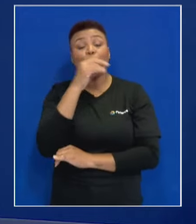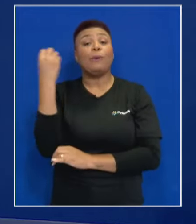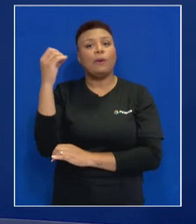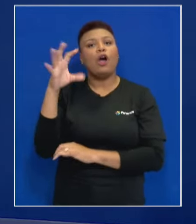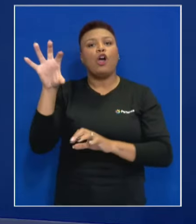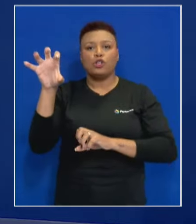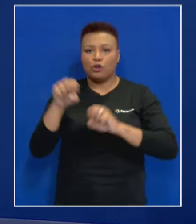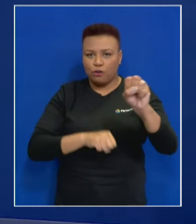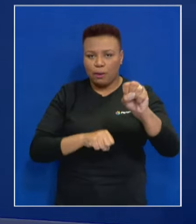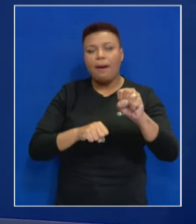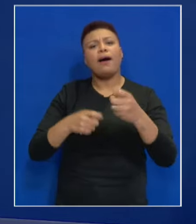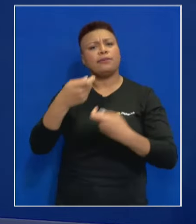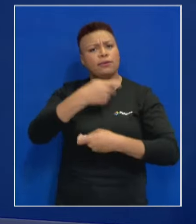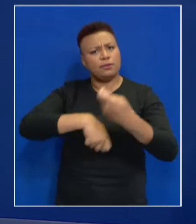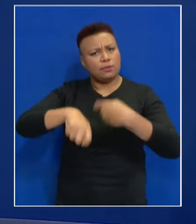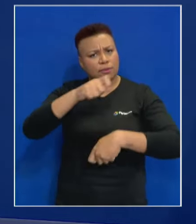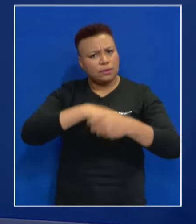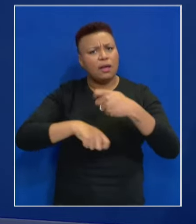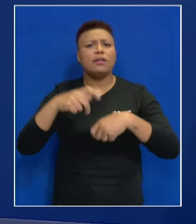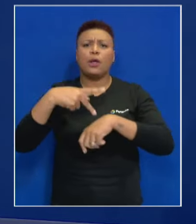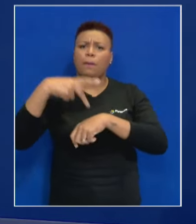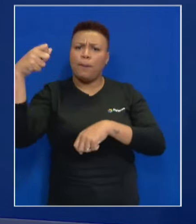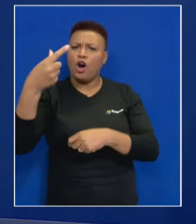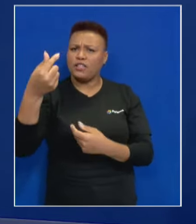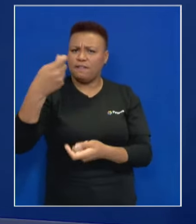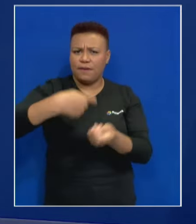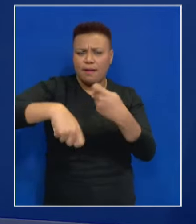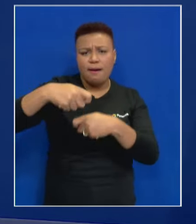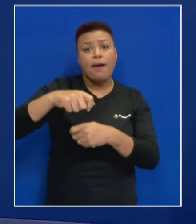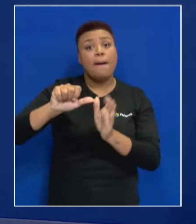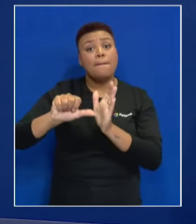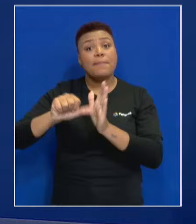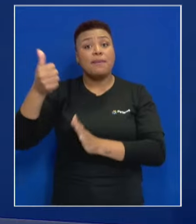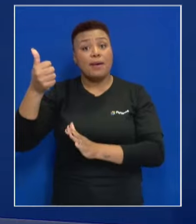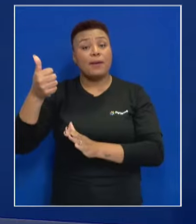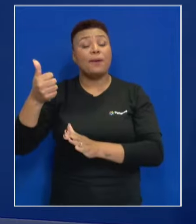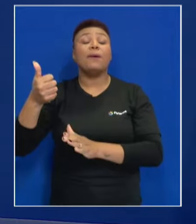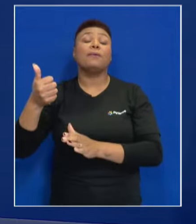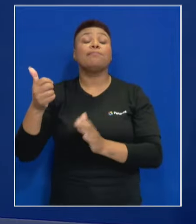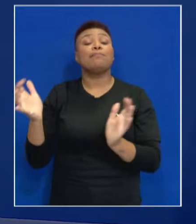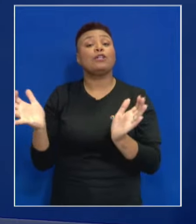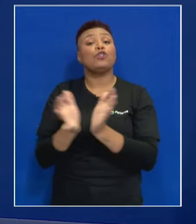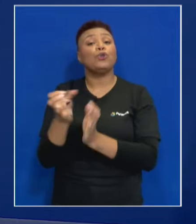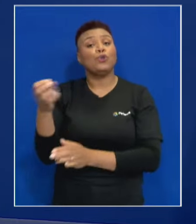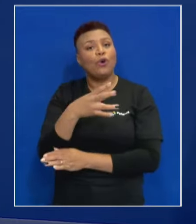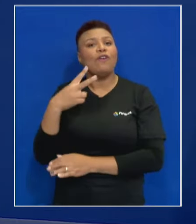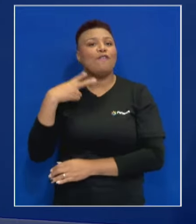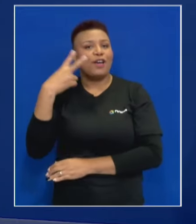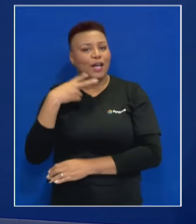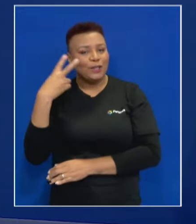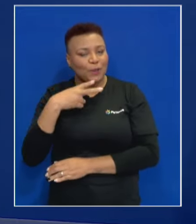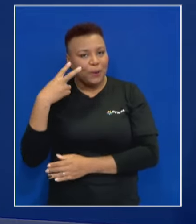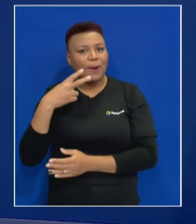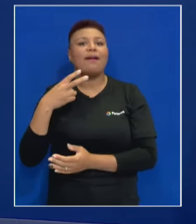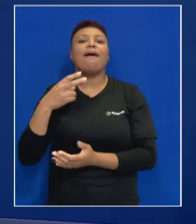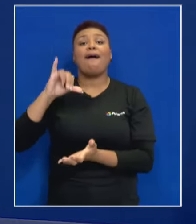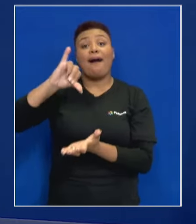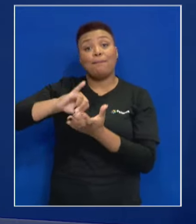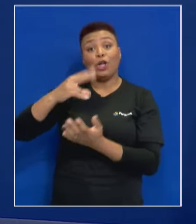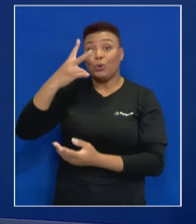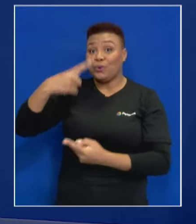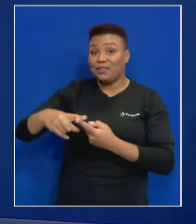Sou formado em administração, com pós em finanças. Fui o primeiro eleito pelo Partido Novo em todo o Brasil. Fui vereador dessa capital por dois mandatos.